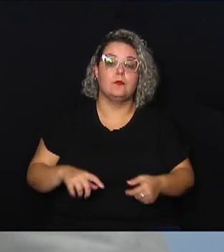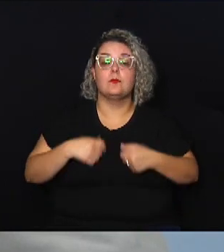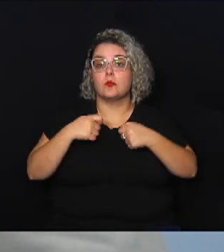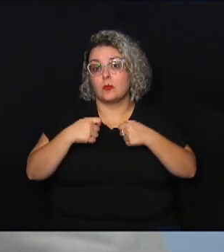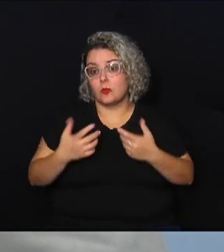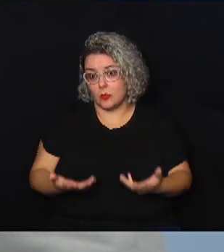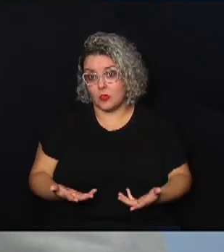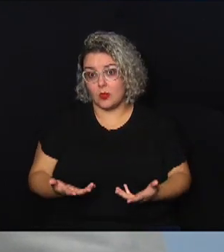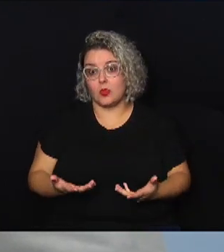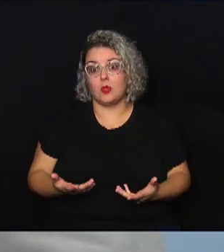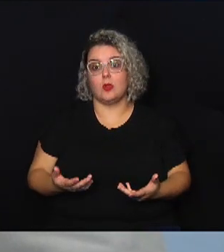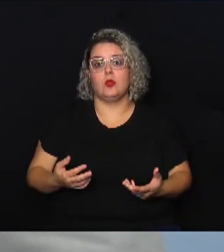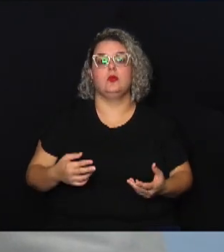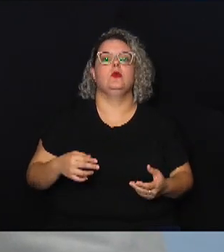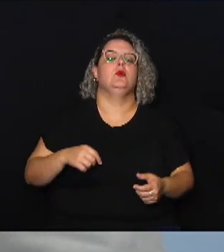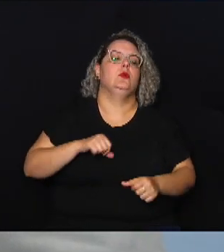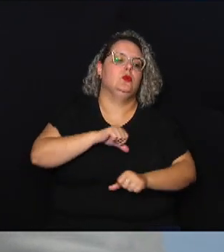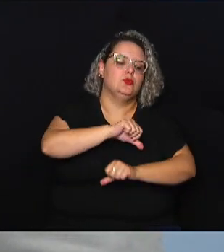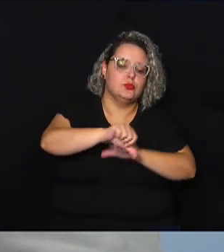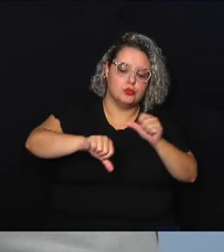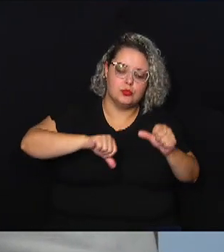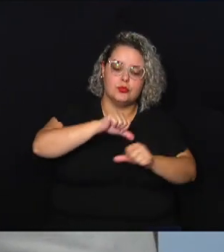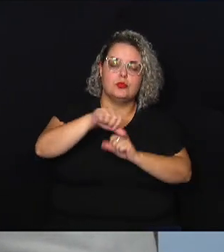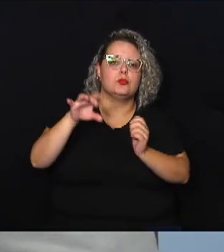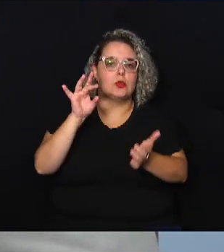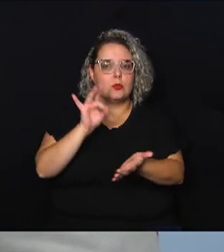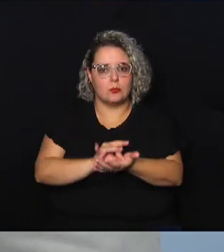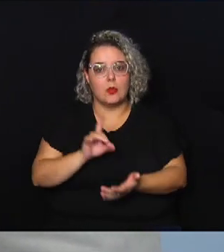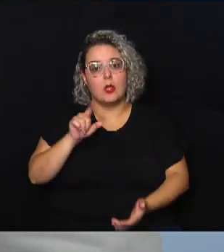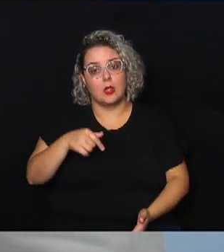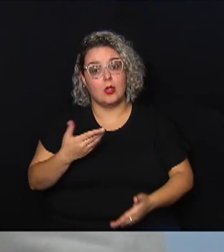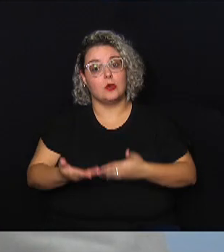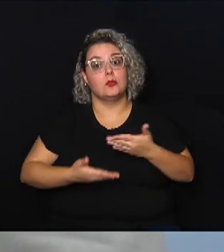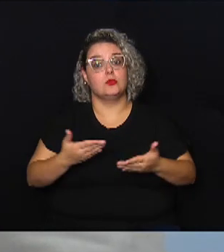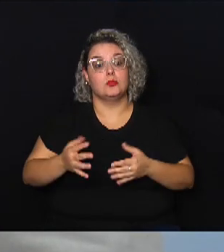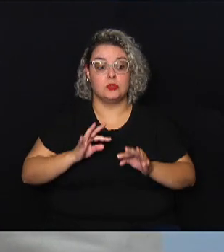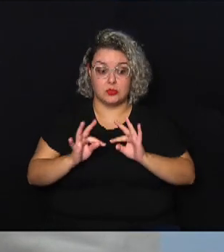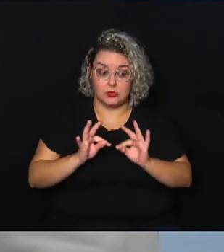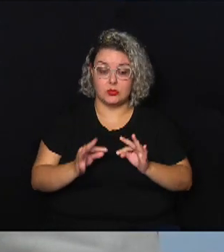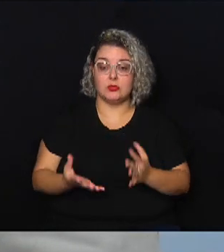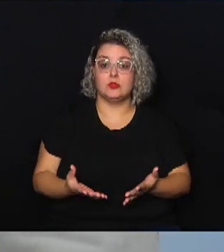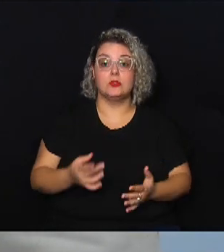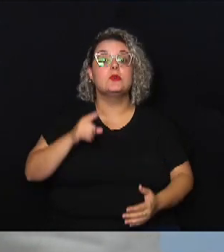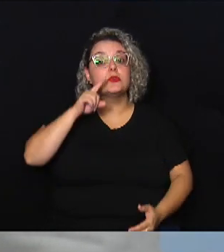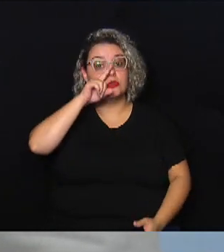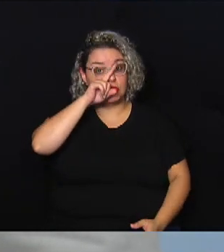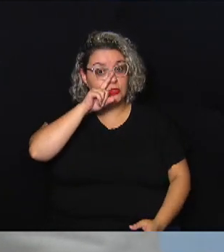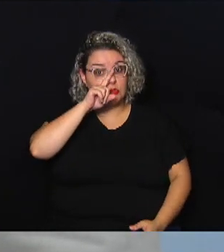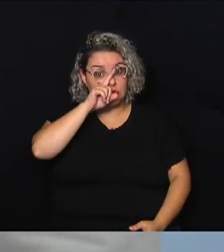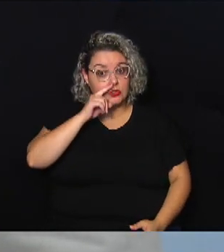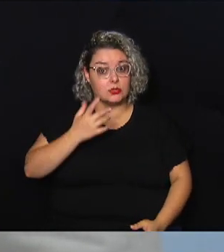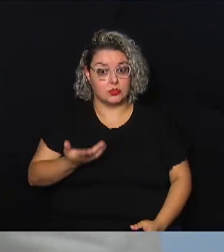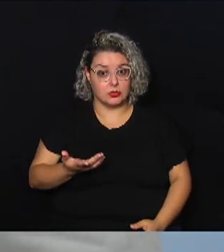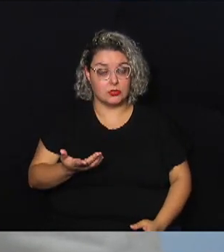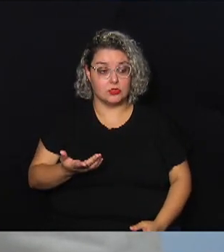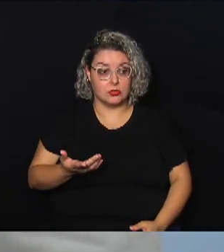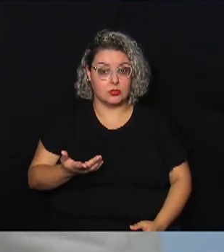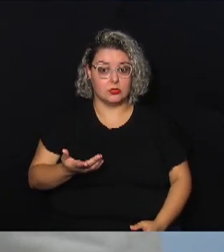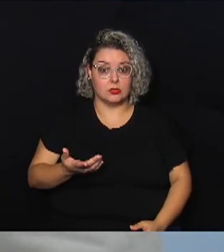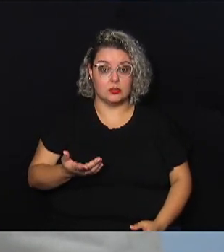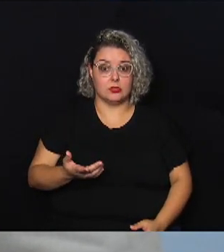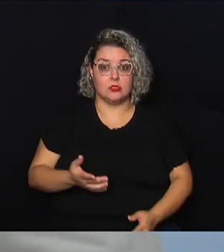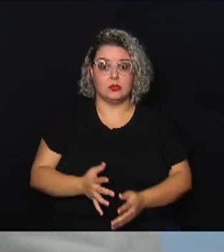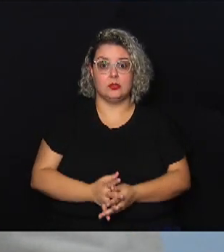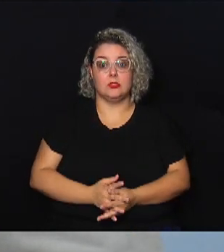do rodízio do efetivo porque é um serviço bastante técnico de risco e que demanda muito